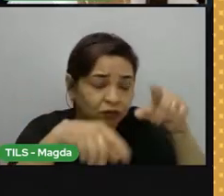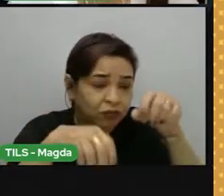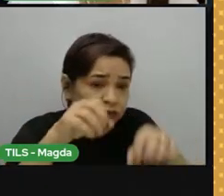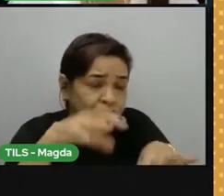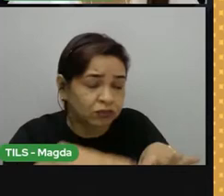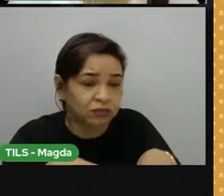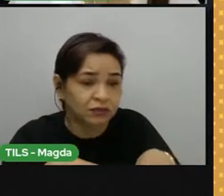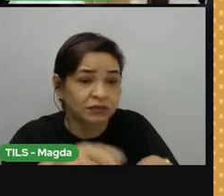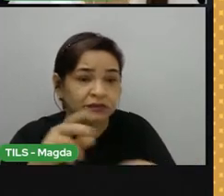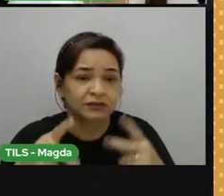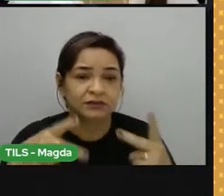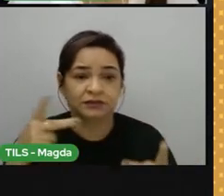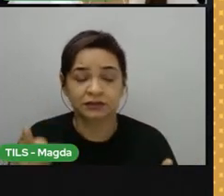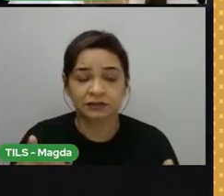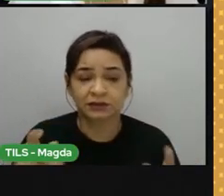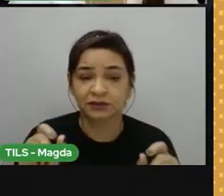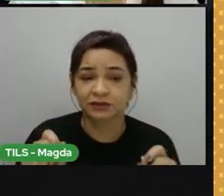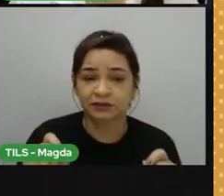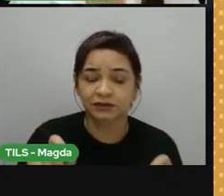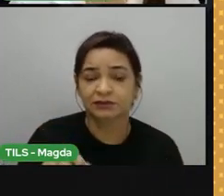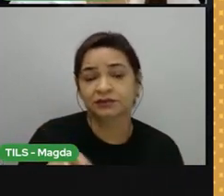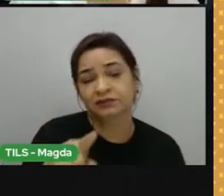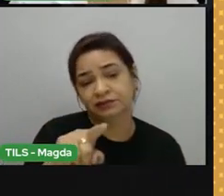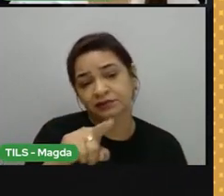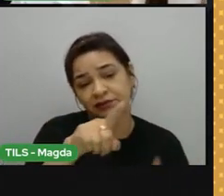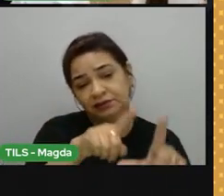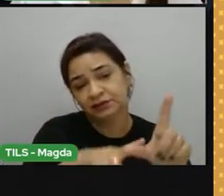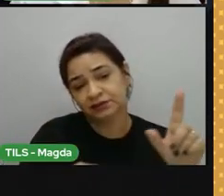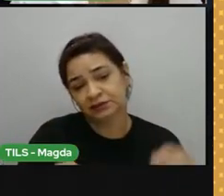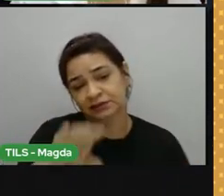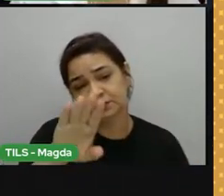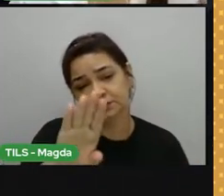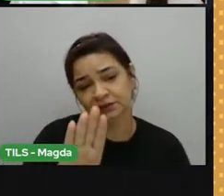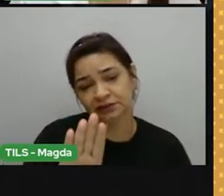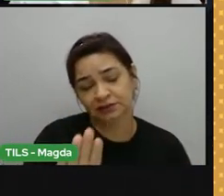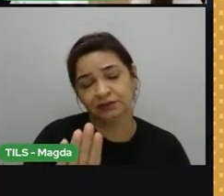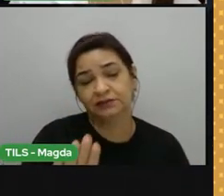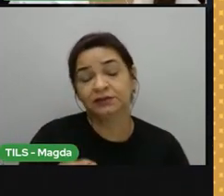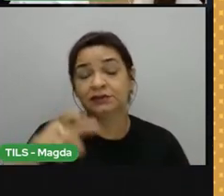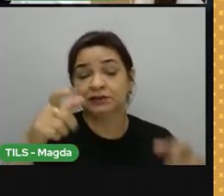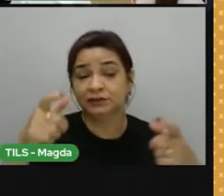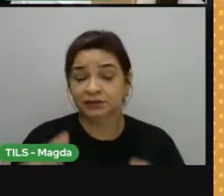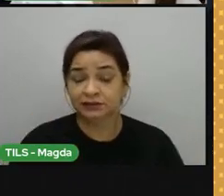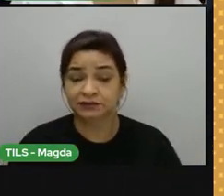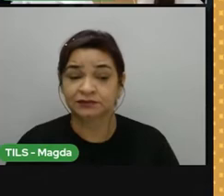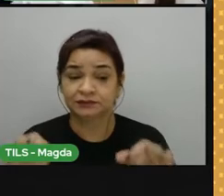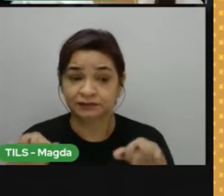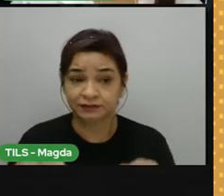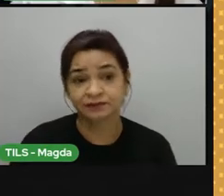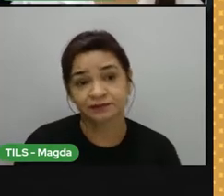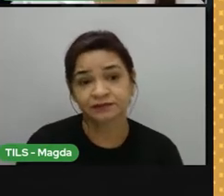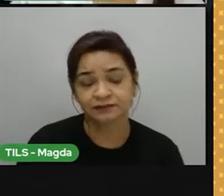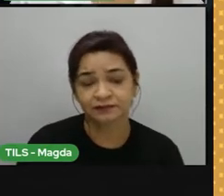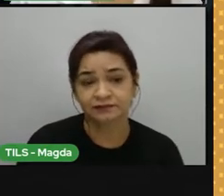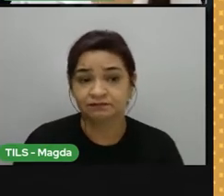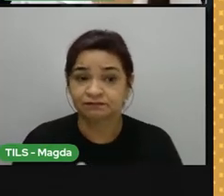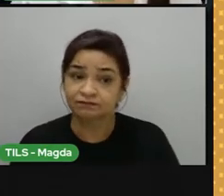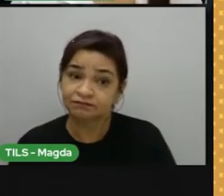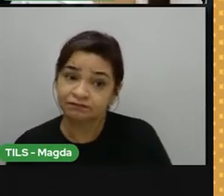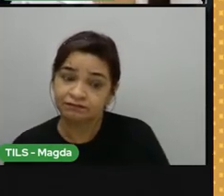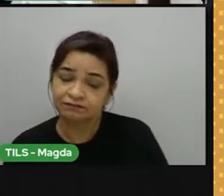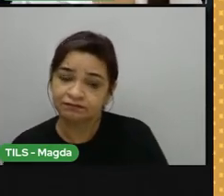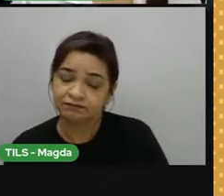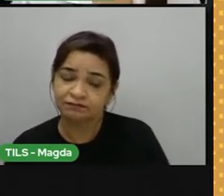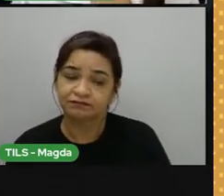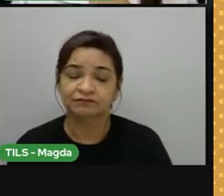gente está falando do tempo, é a condição ali momentânea. Aquele lugar, naquele momento, está naquela condição. O clima,